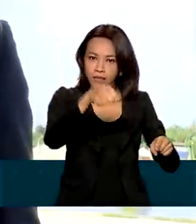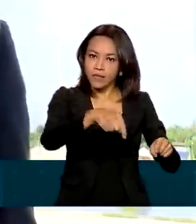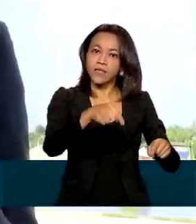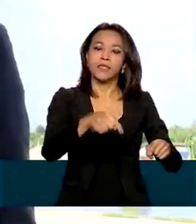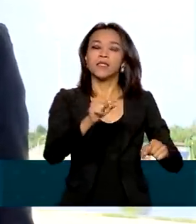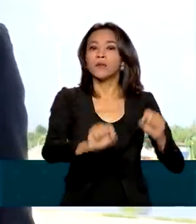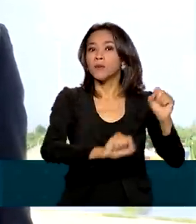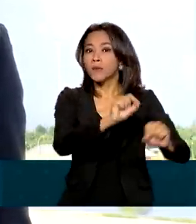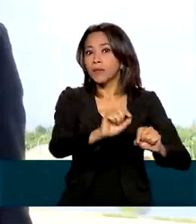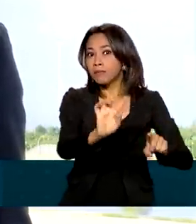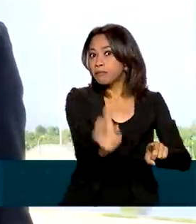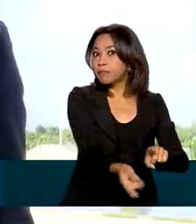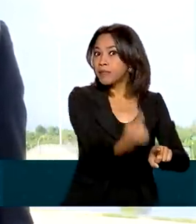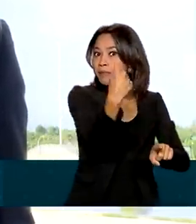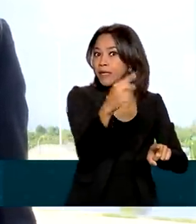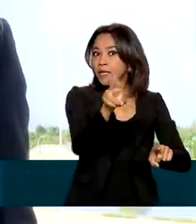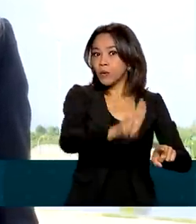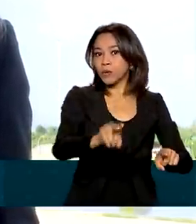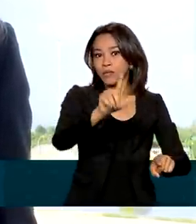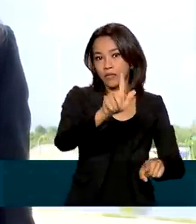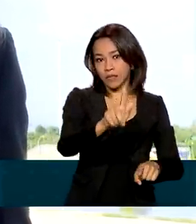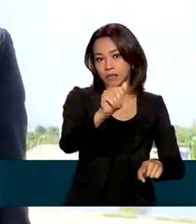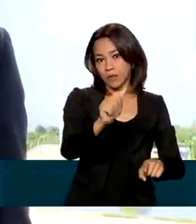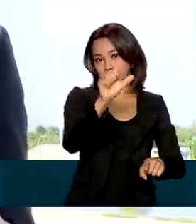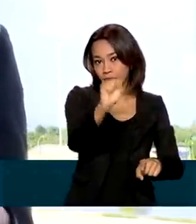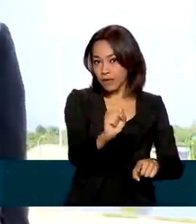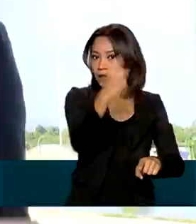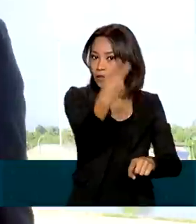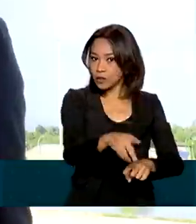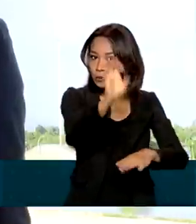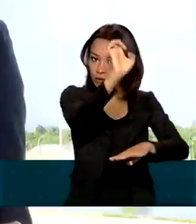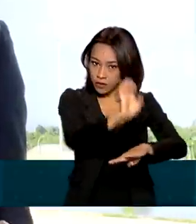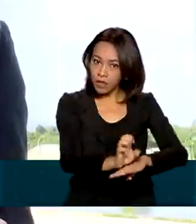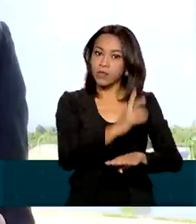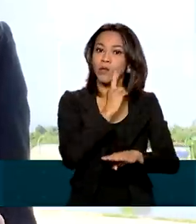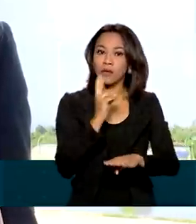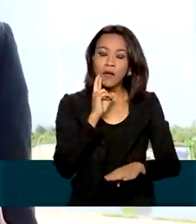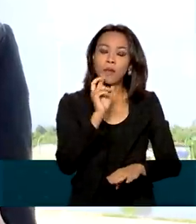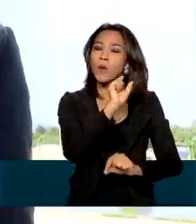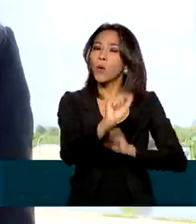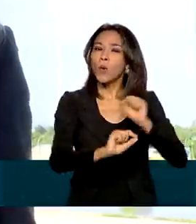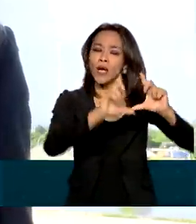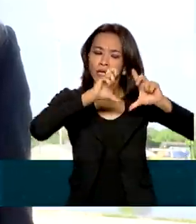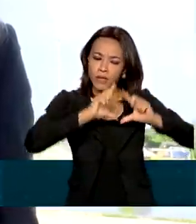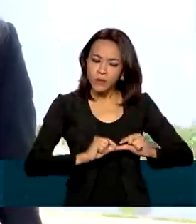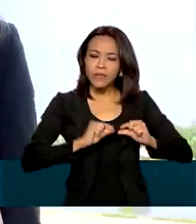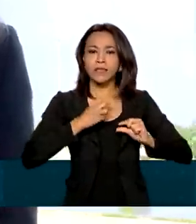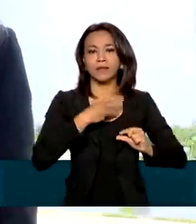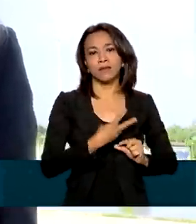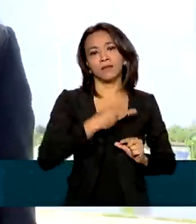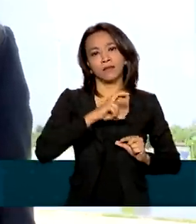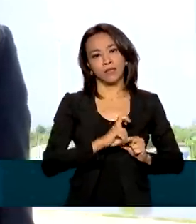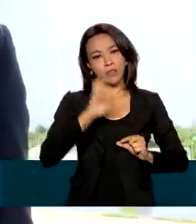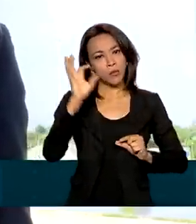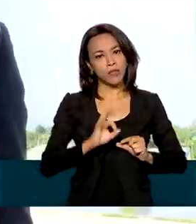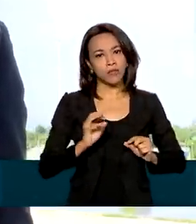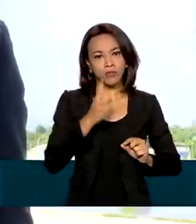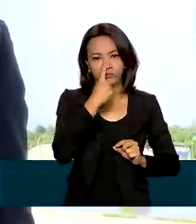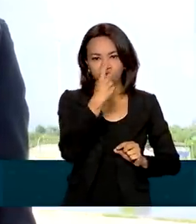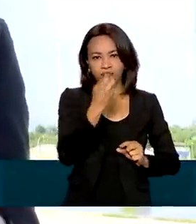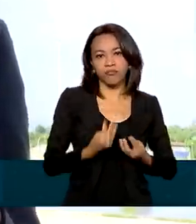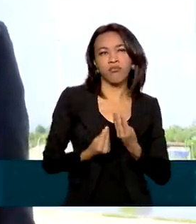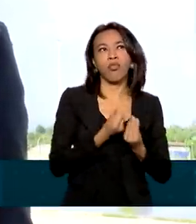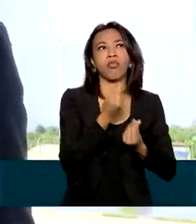2, primeira usina a gás natural liquefeito do Estado, com a expectativa de reduzir em 35% as emissões de gás